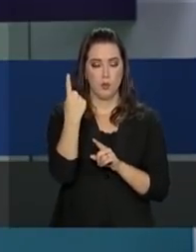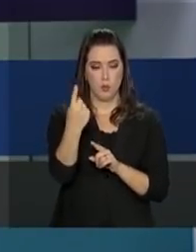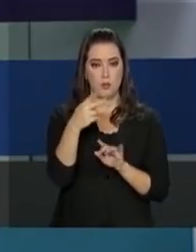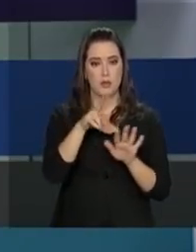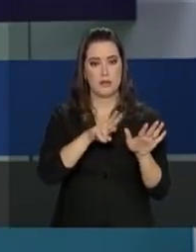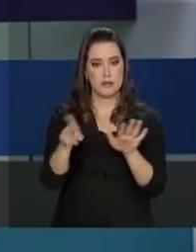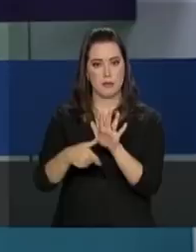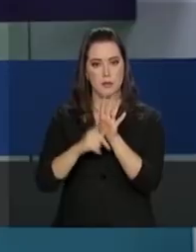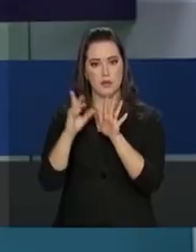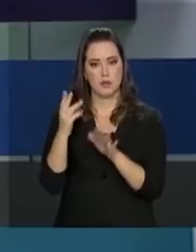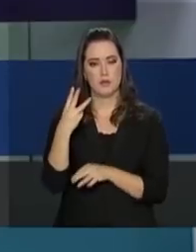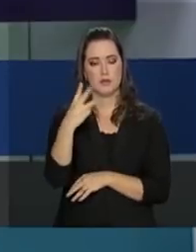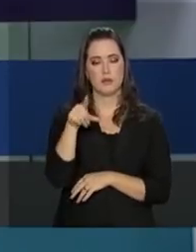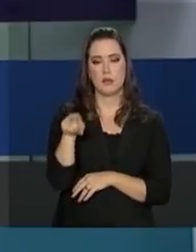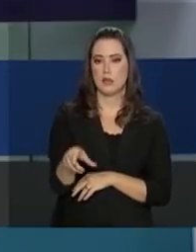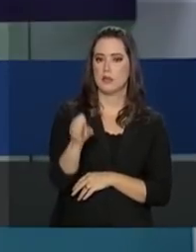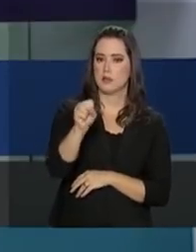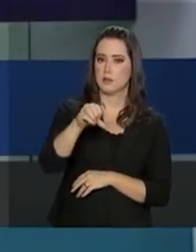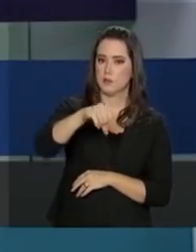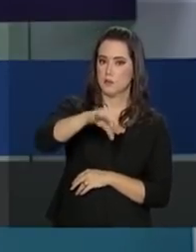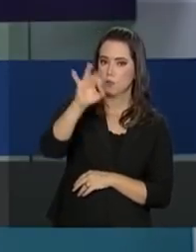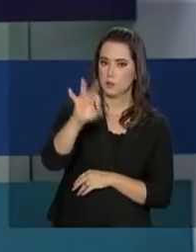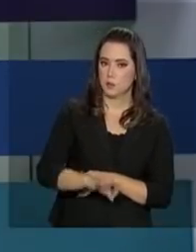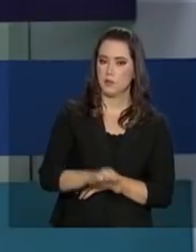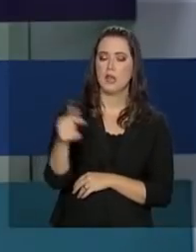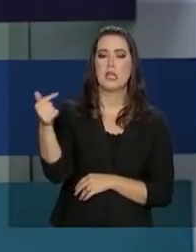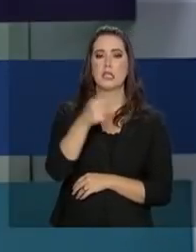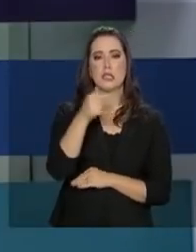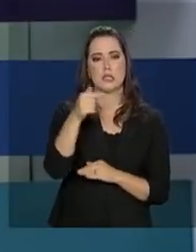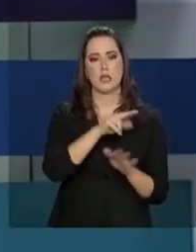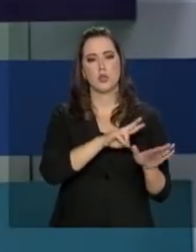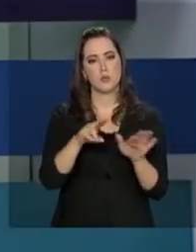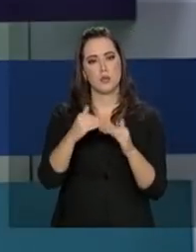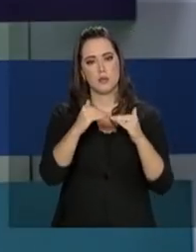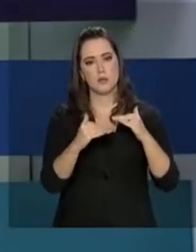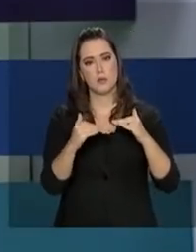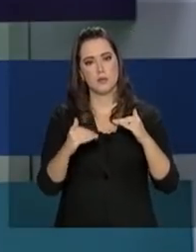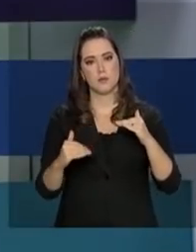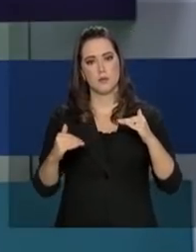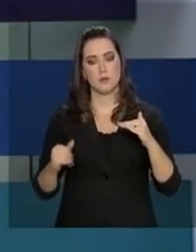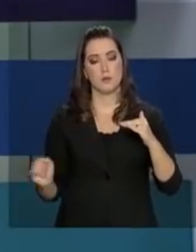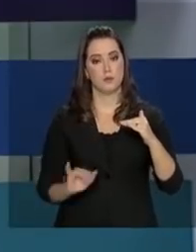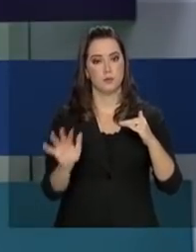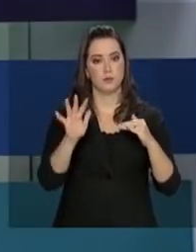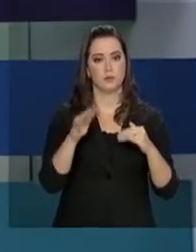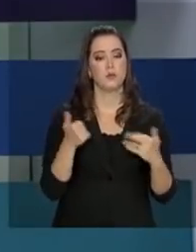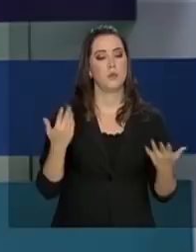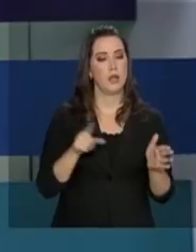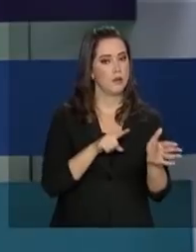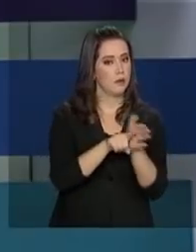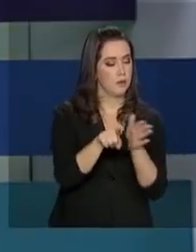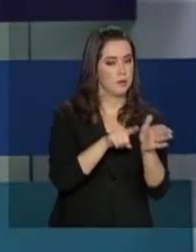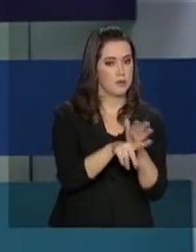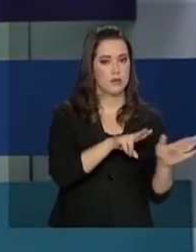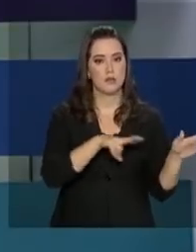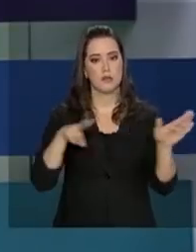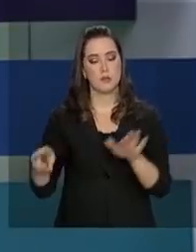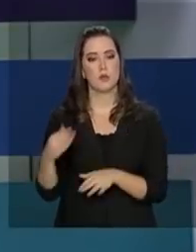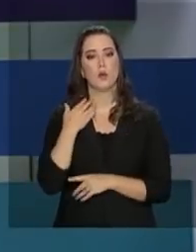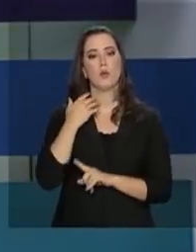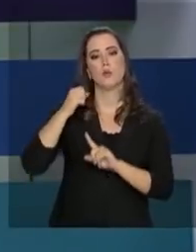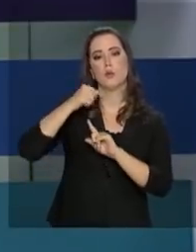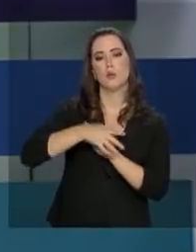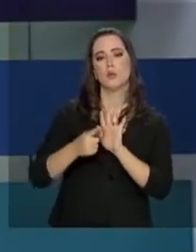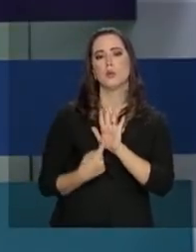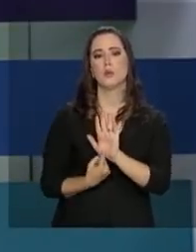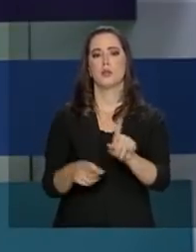em 3,89%. É a sétima semana seguida de queda da inflação. A pesquisa semanal do Banco Central